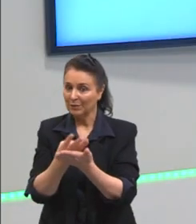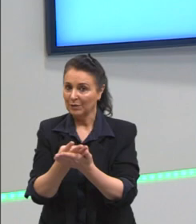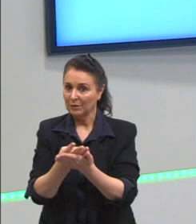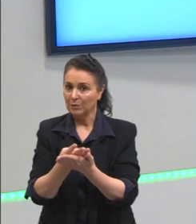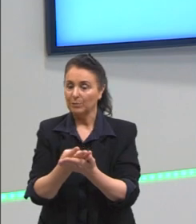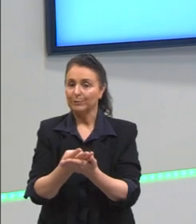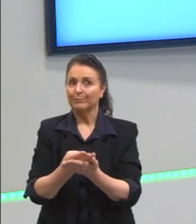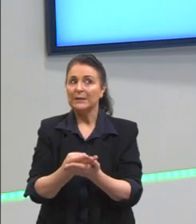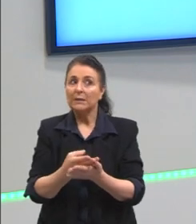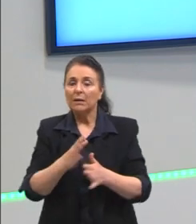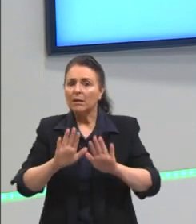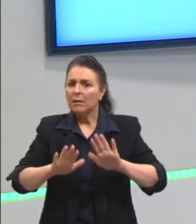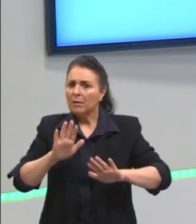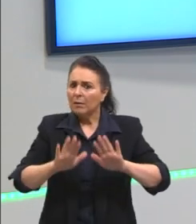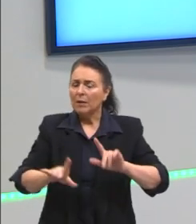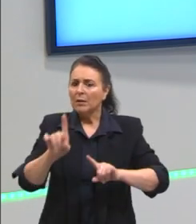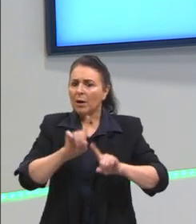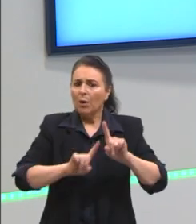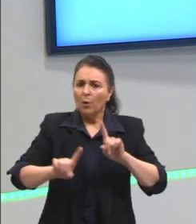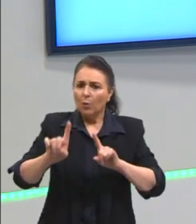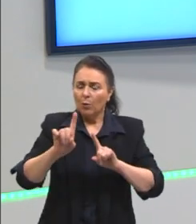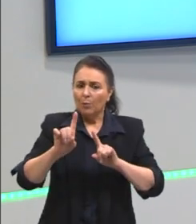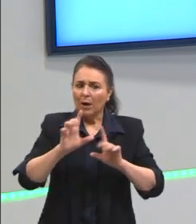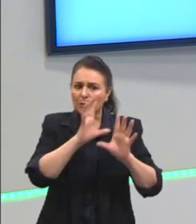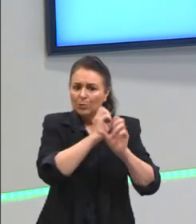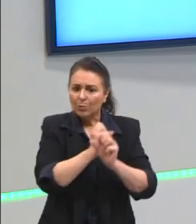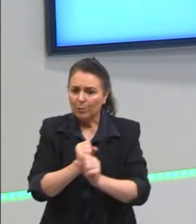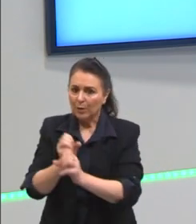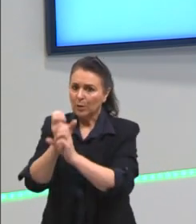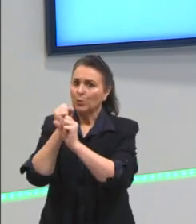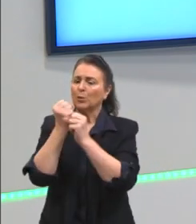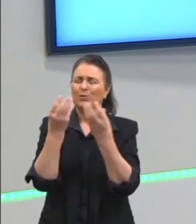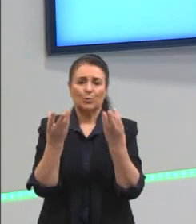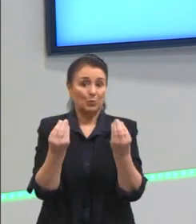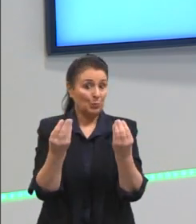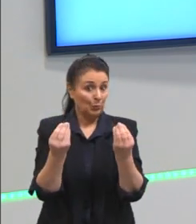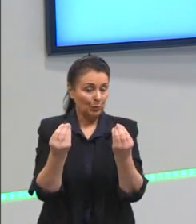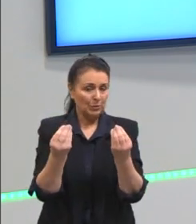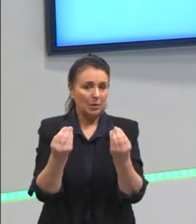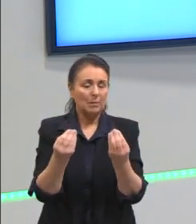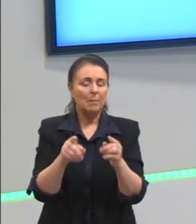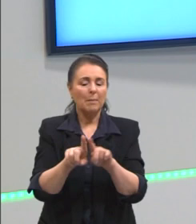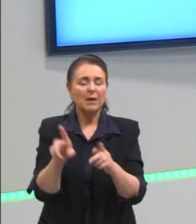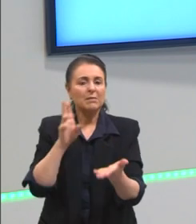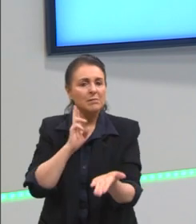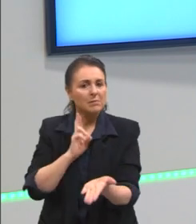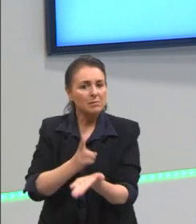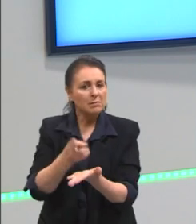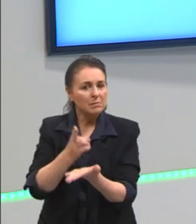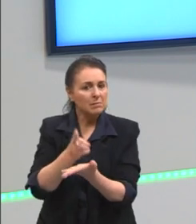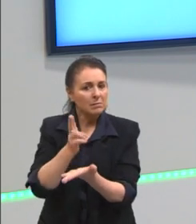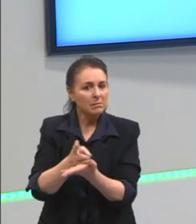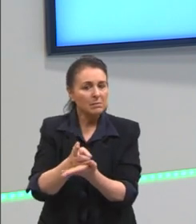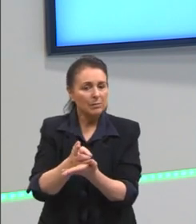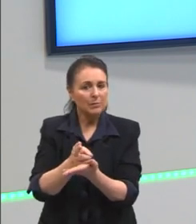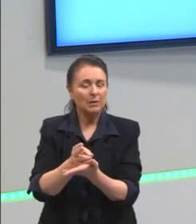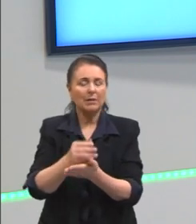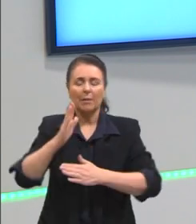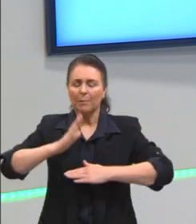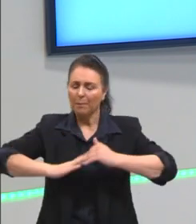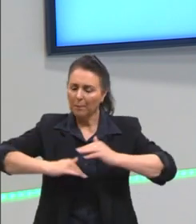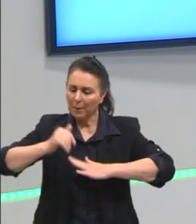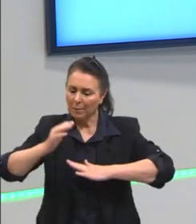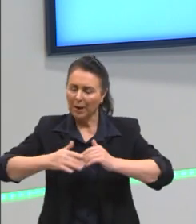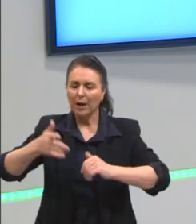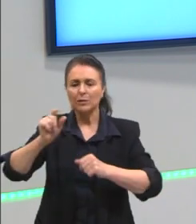que às vezes são muitas operações mas vocês vão ver que sempre a partir da prática da